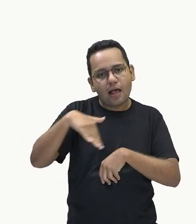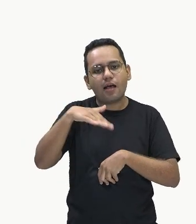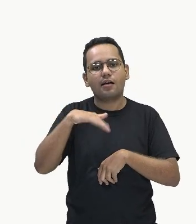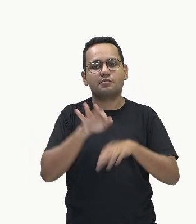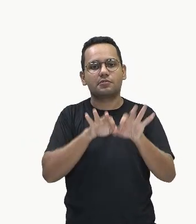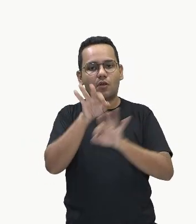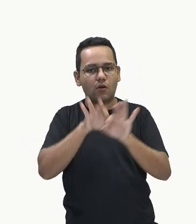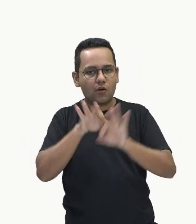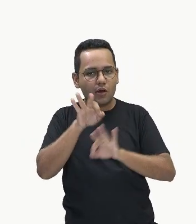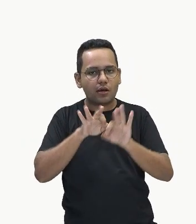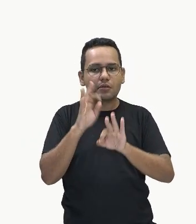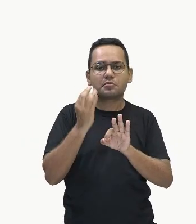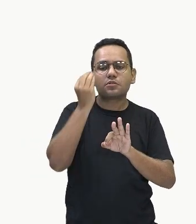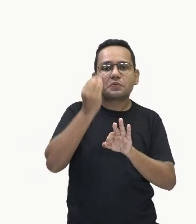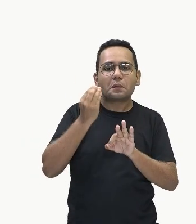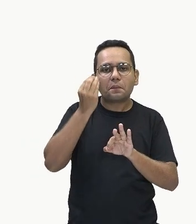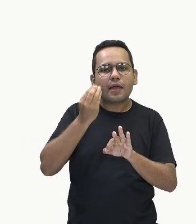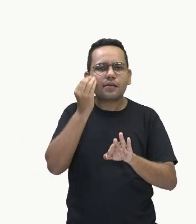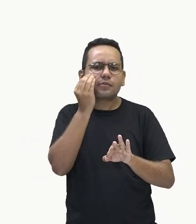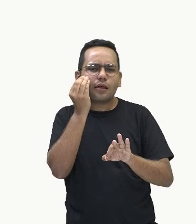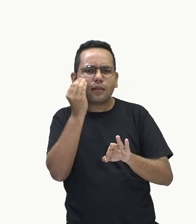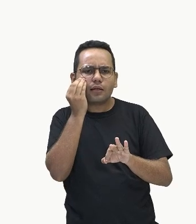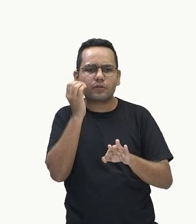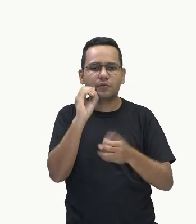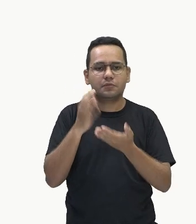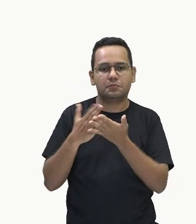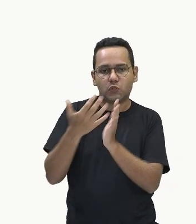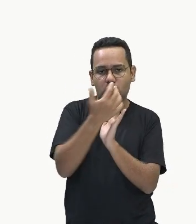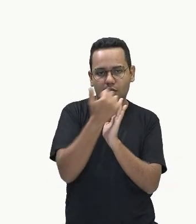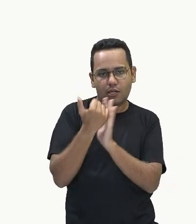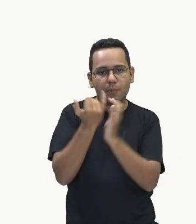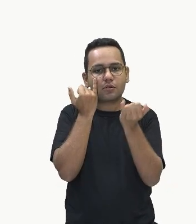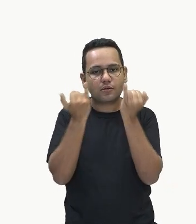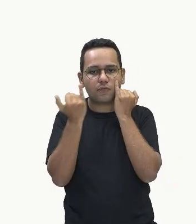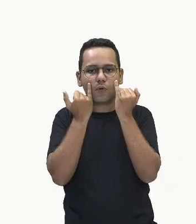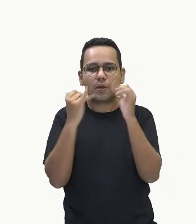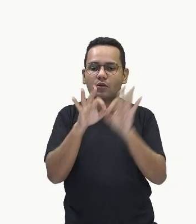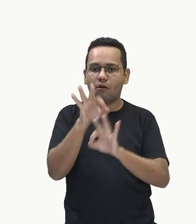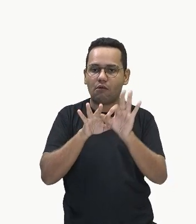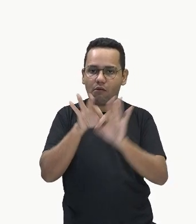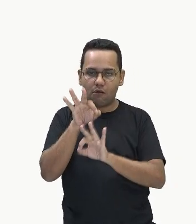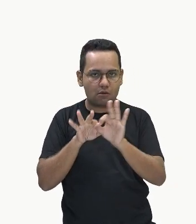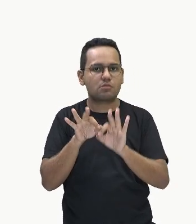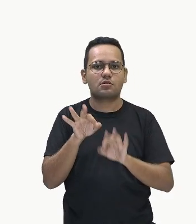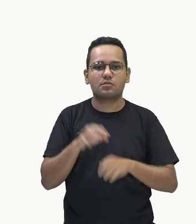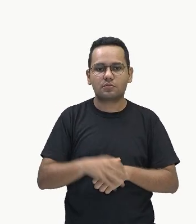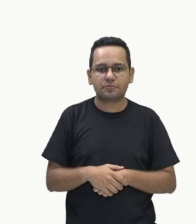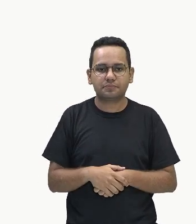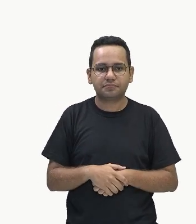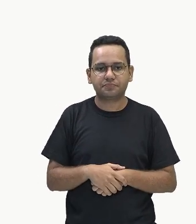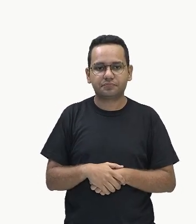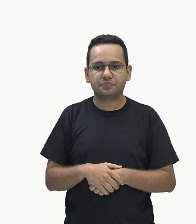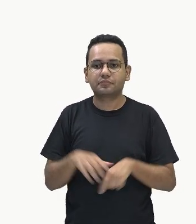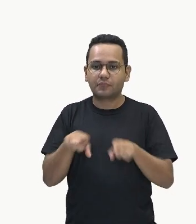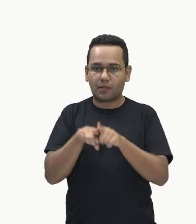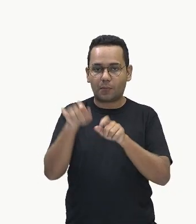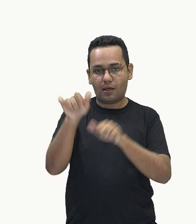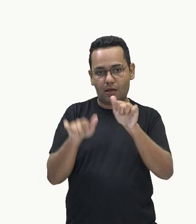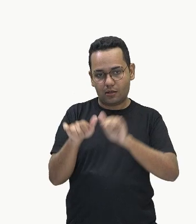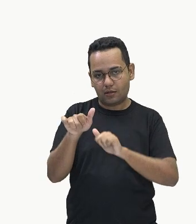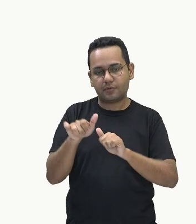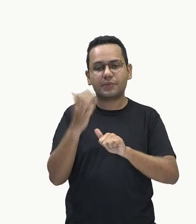de experimentos, coleta, processamento e organização de dados e análise,